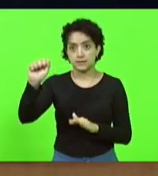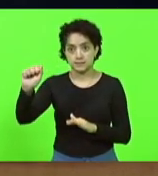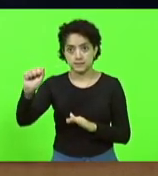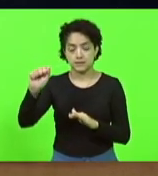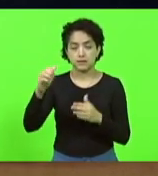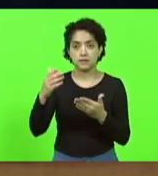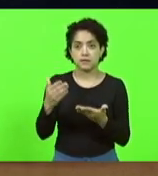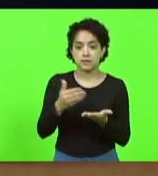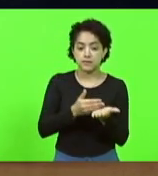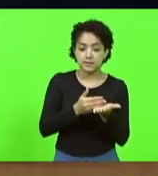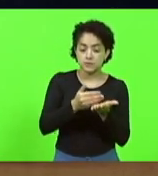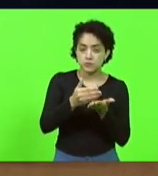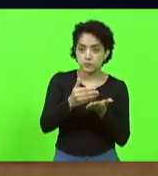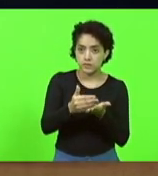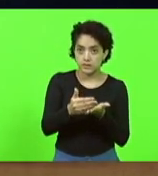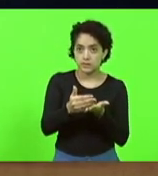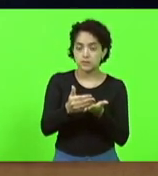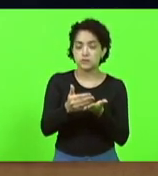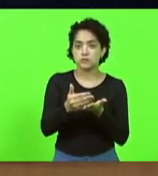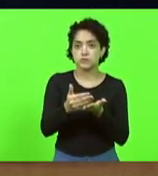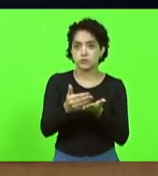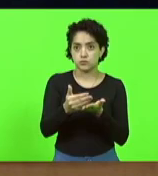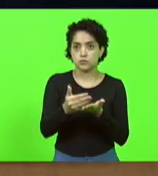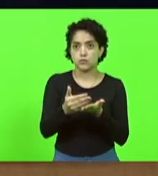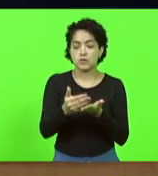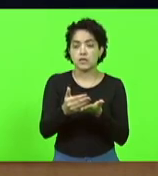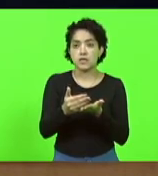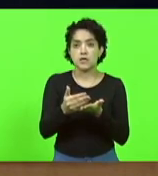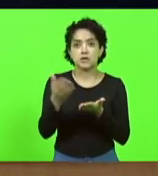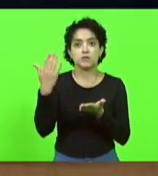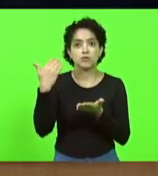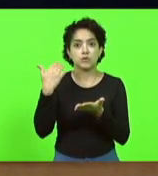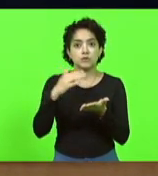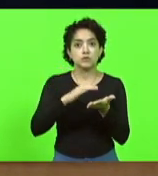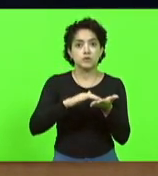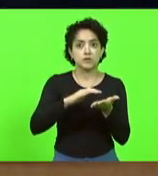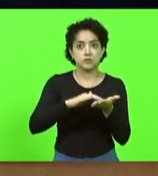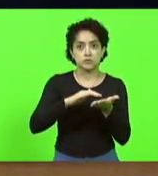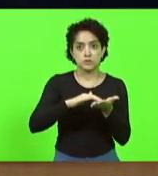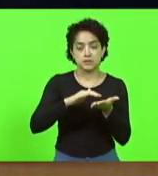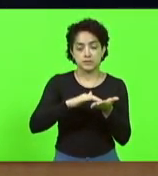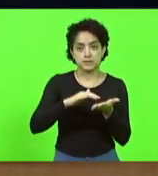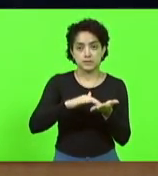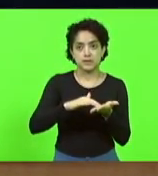desde o início do mandato, quando era o então secretário o